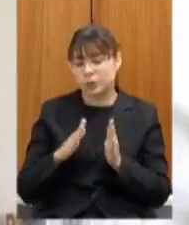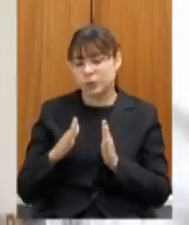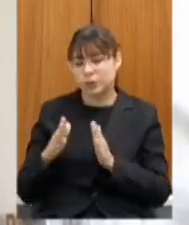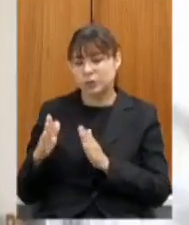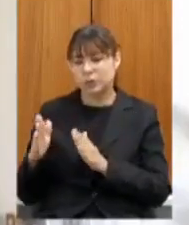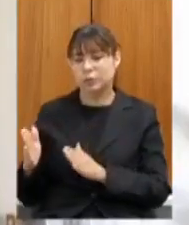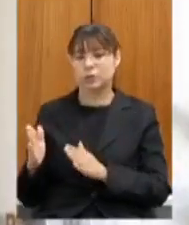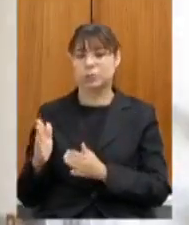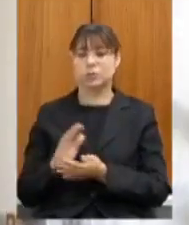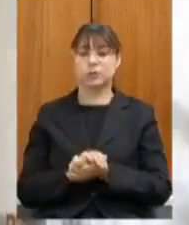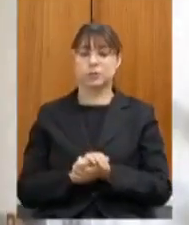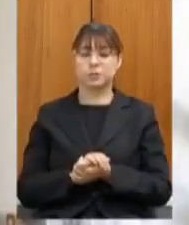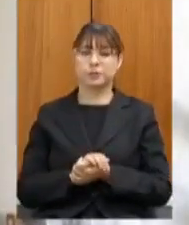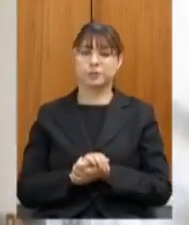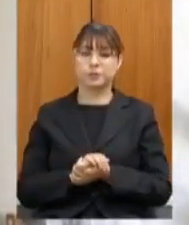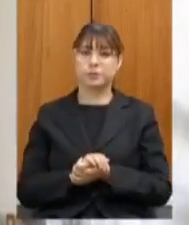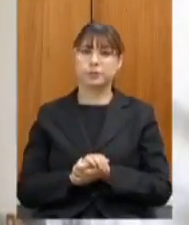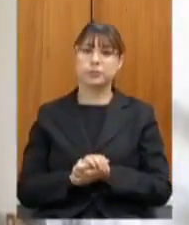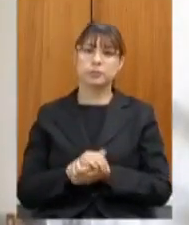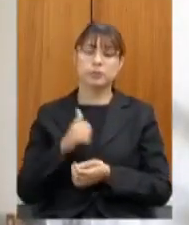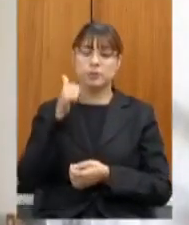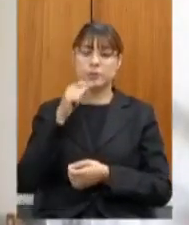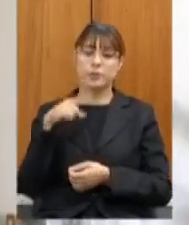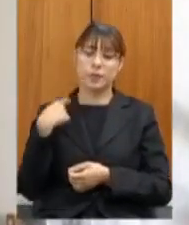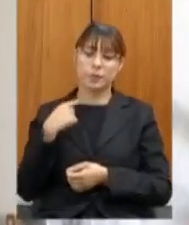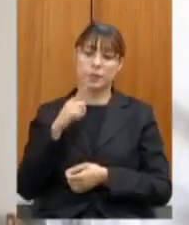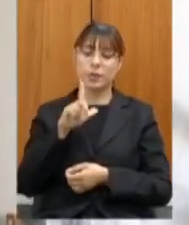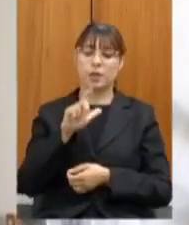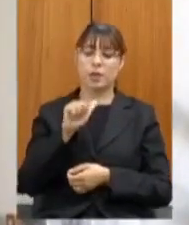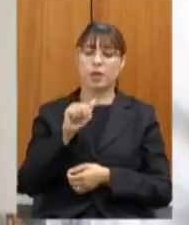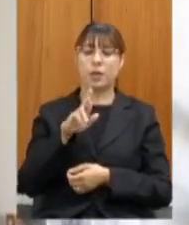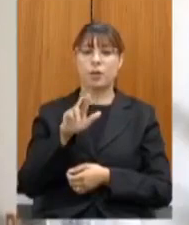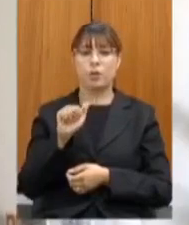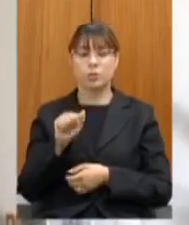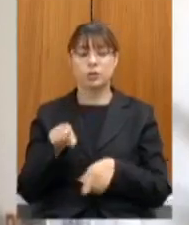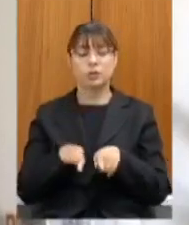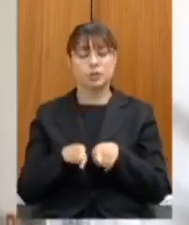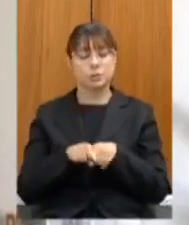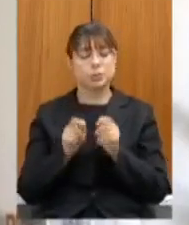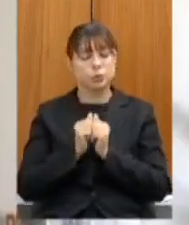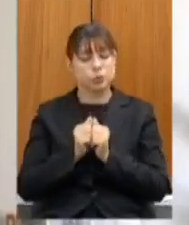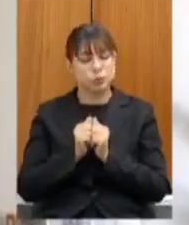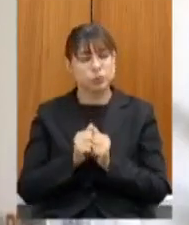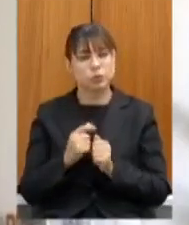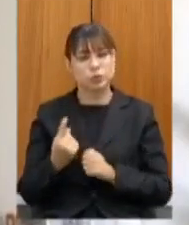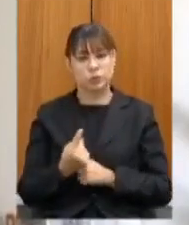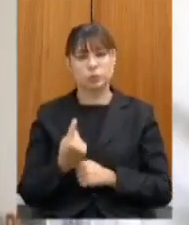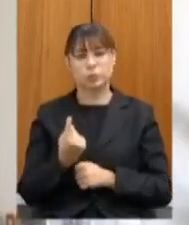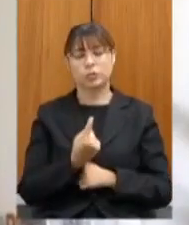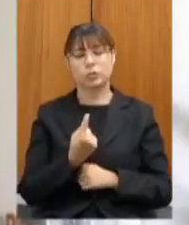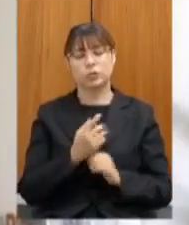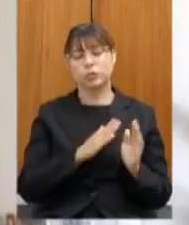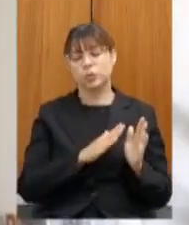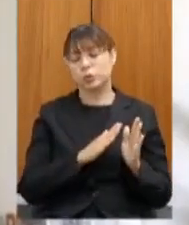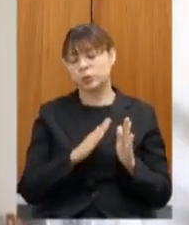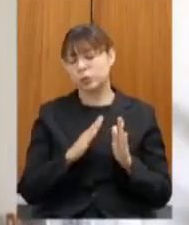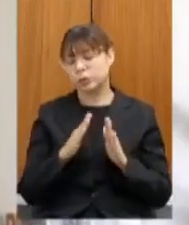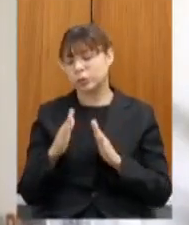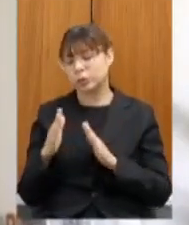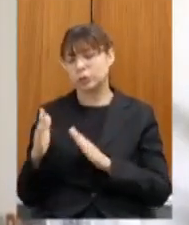aconteceu a deputada Laura Serrano também esteve muito conosco durante toda essa